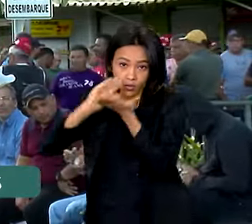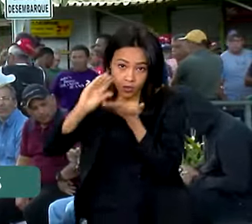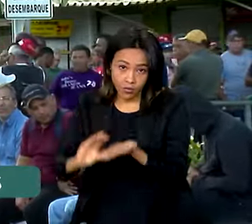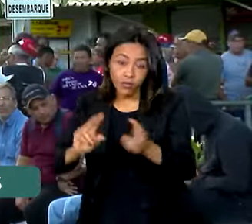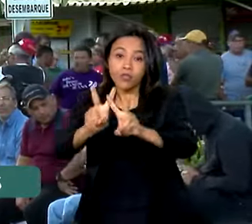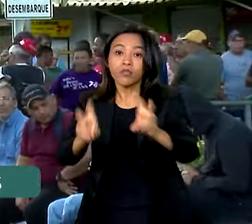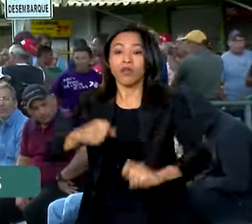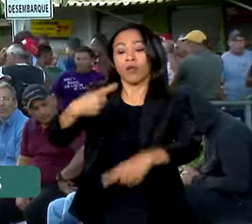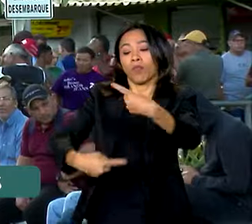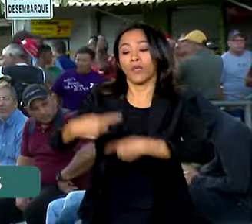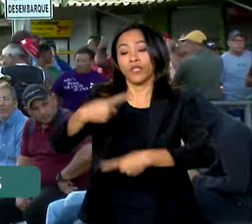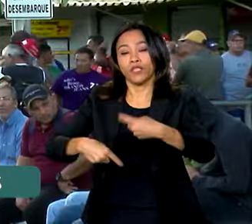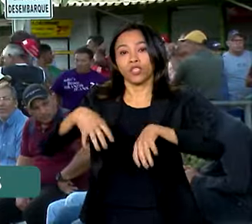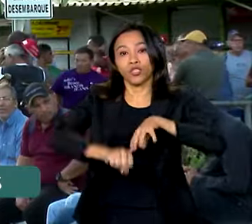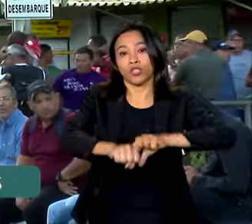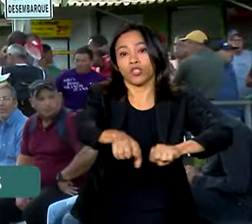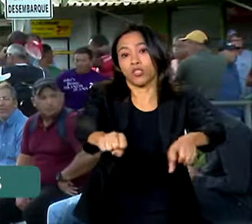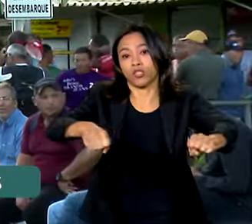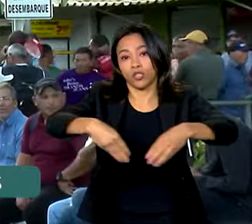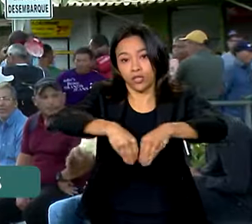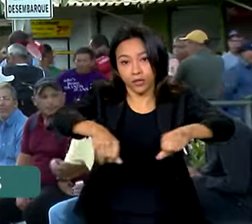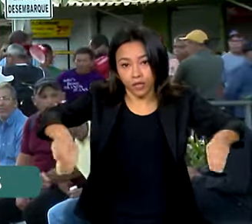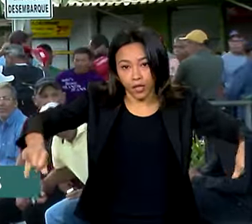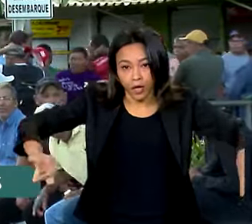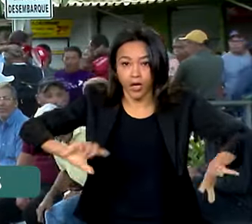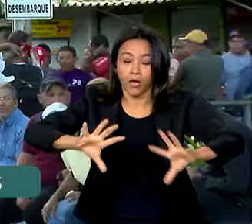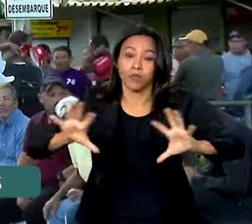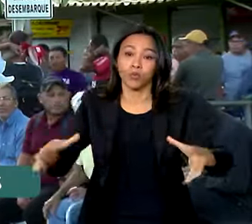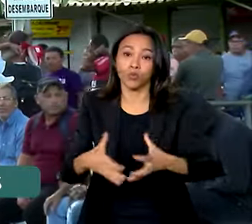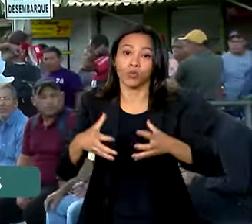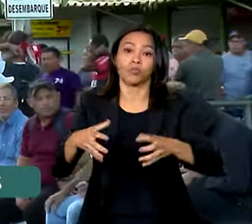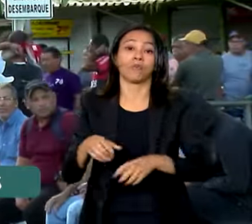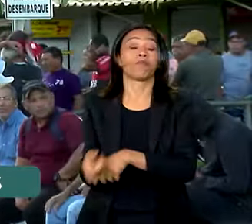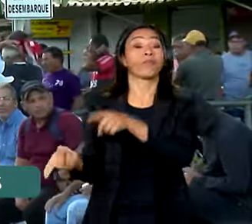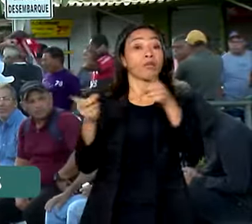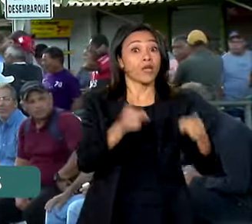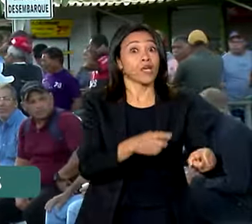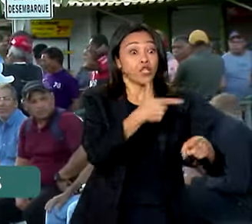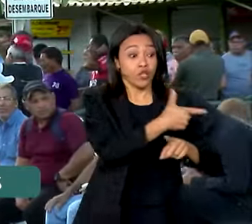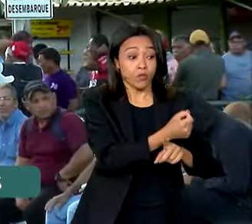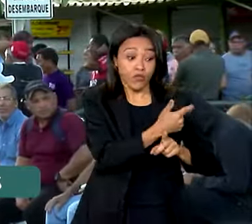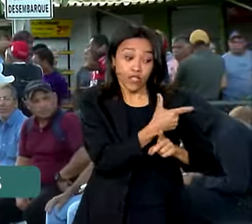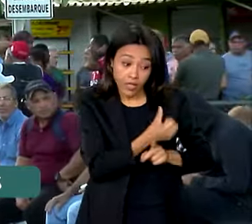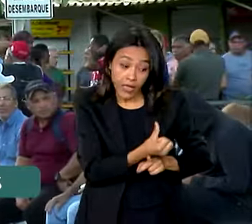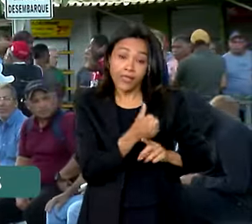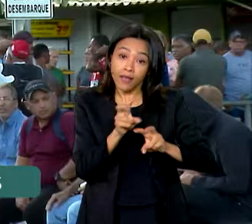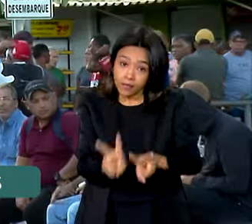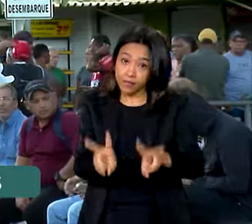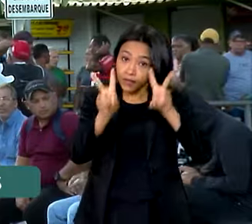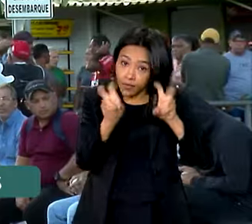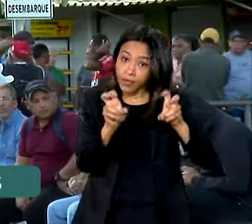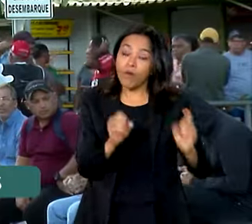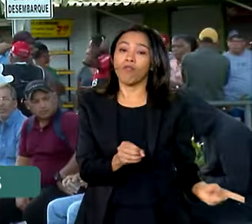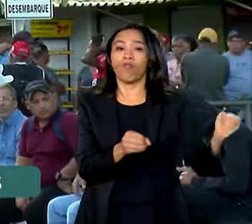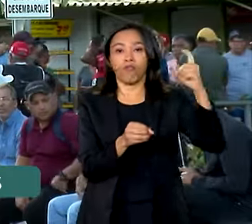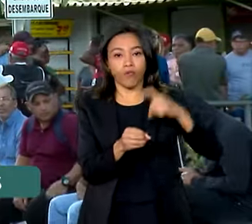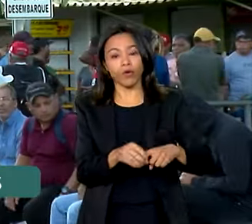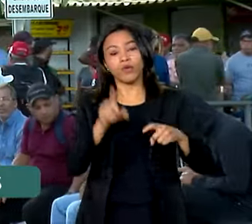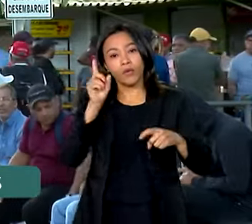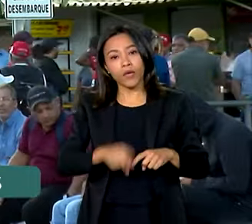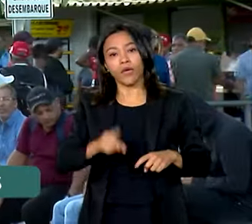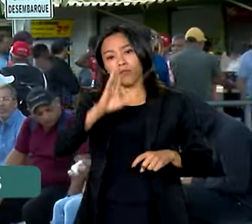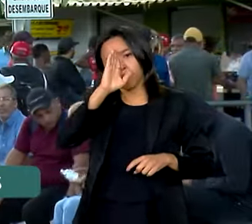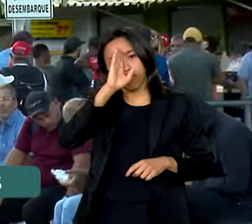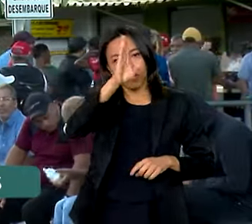regularização fundiária quilombola. Mas em 2023, essa pauta foi retomada como prioridade do governo